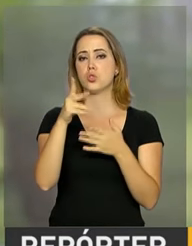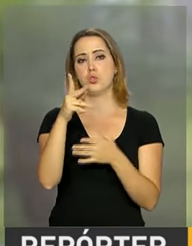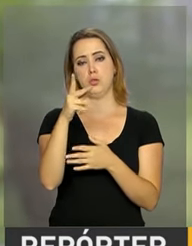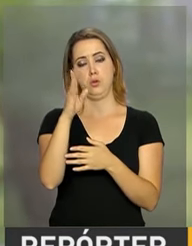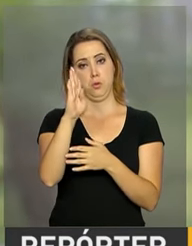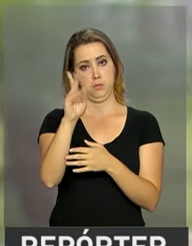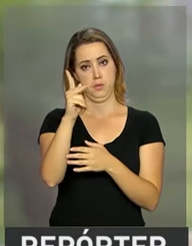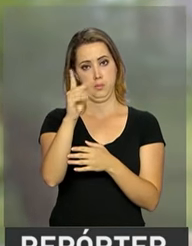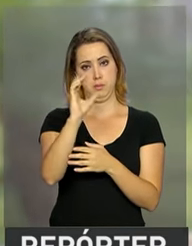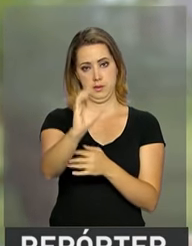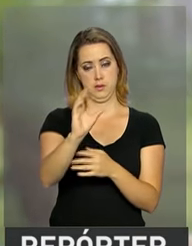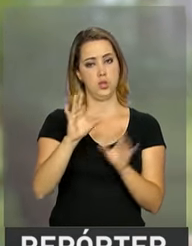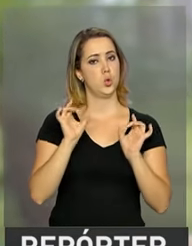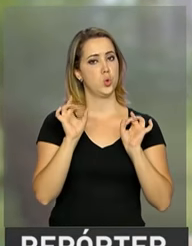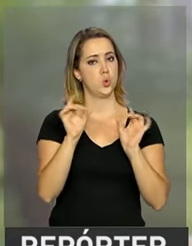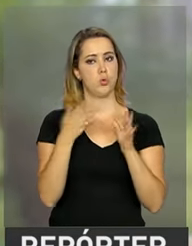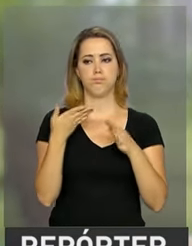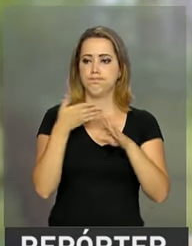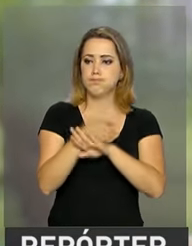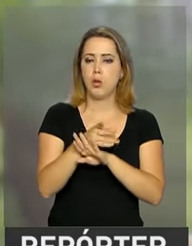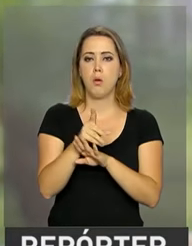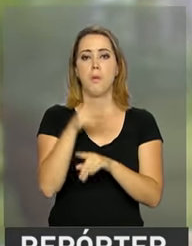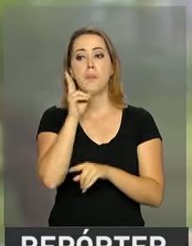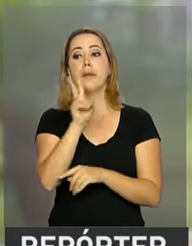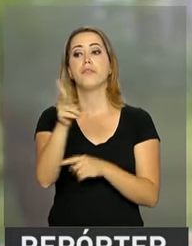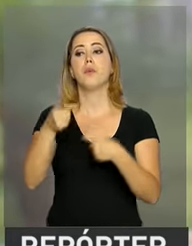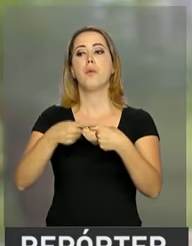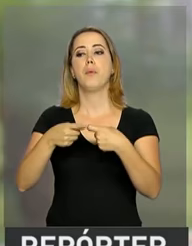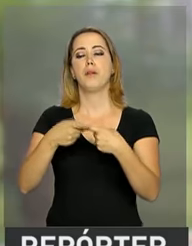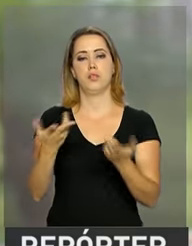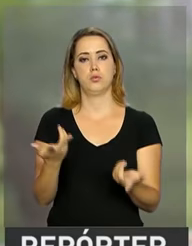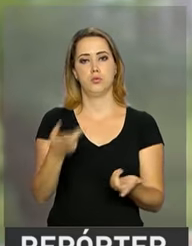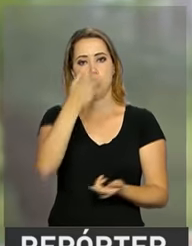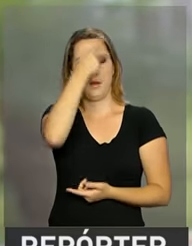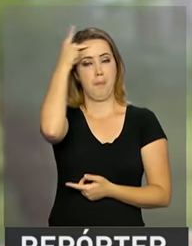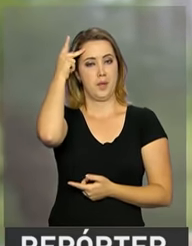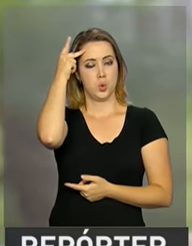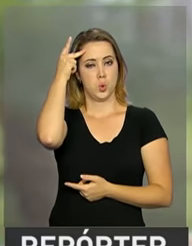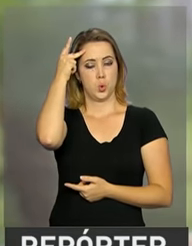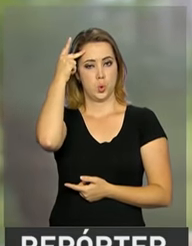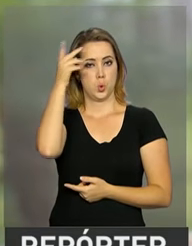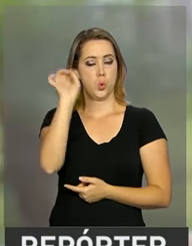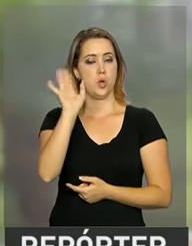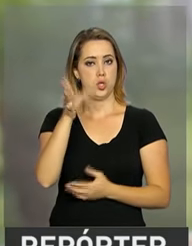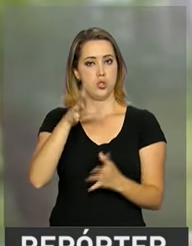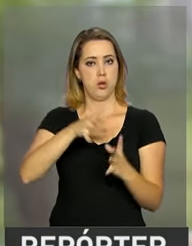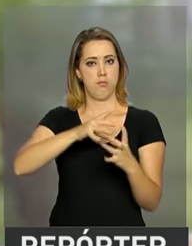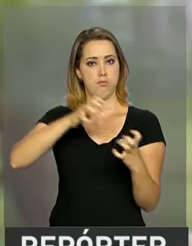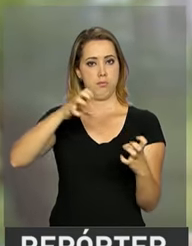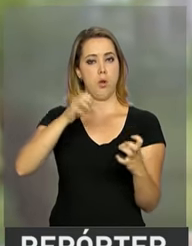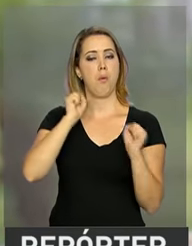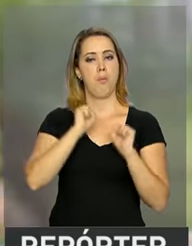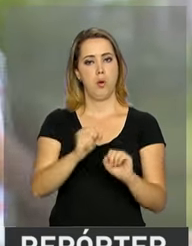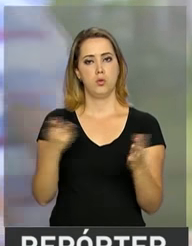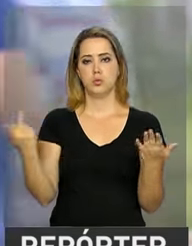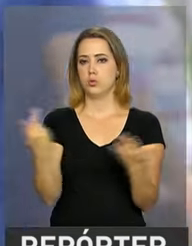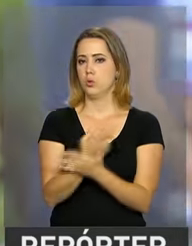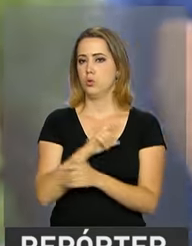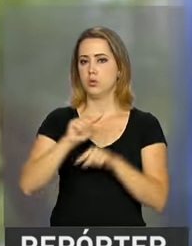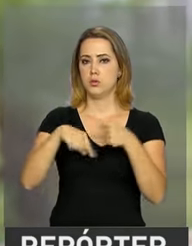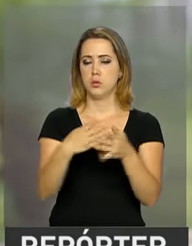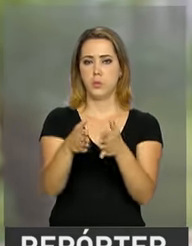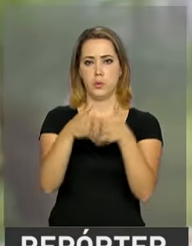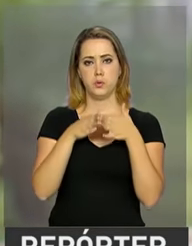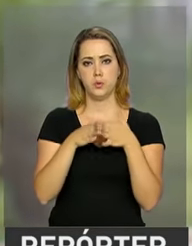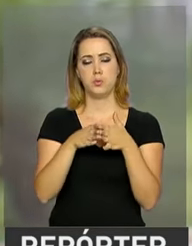vai precisar ir somente para a perícia médica. Para o idoso que não precisa de perícia, o benefício poderá ser concedido após o